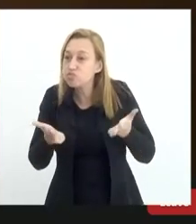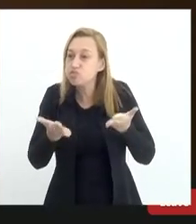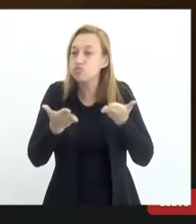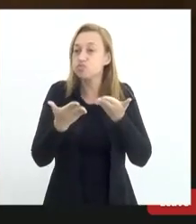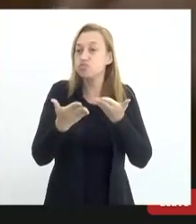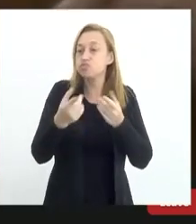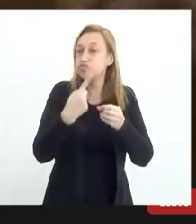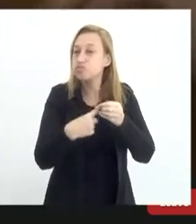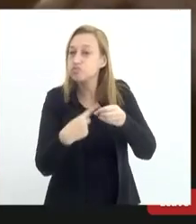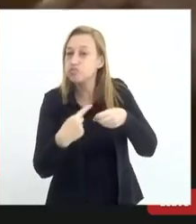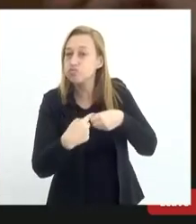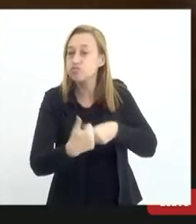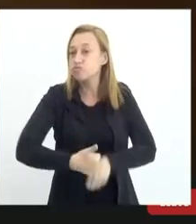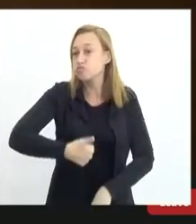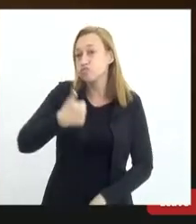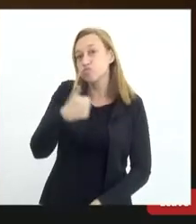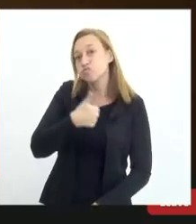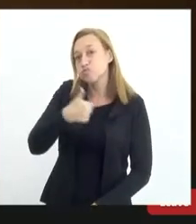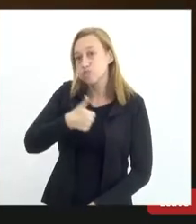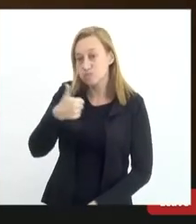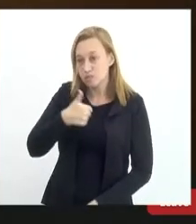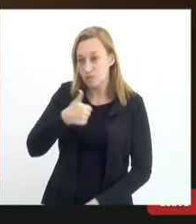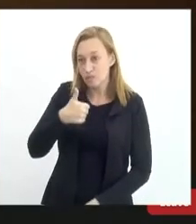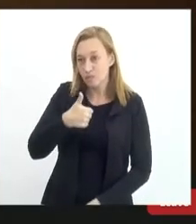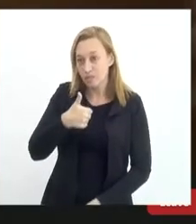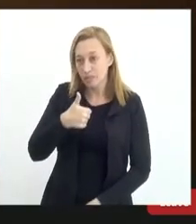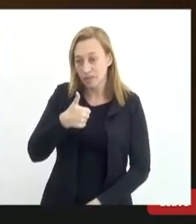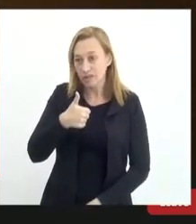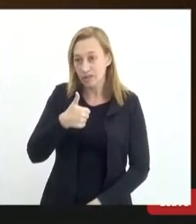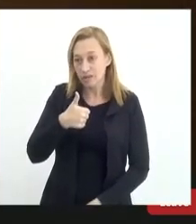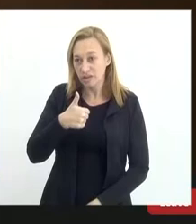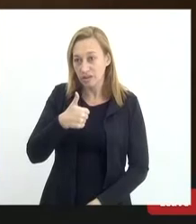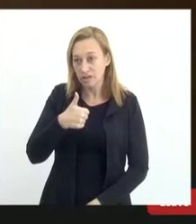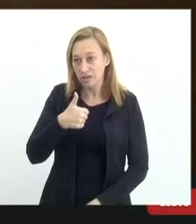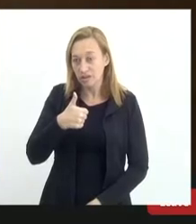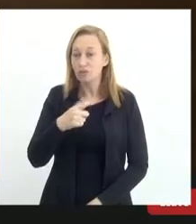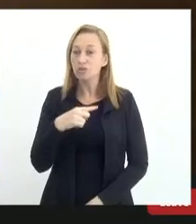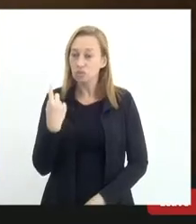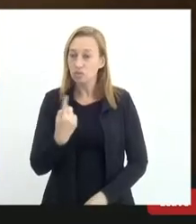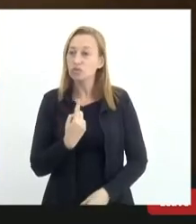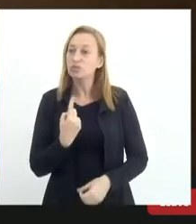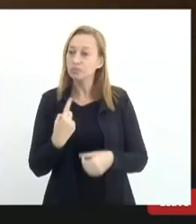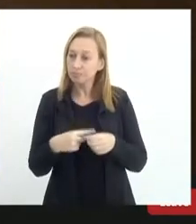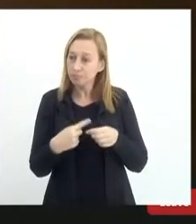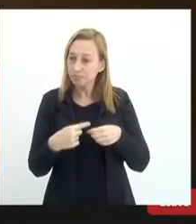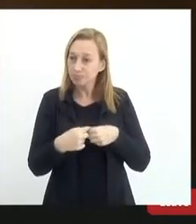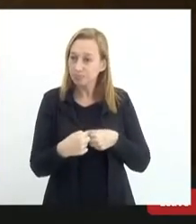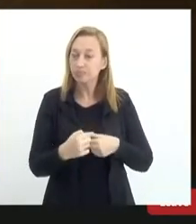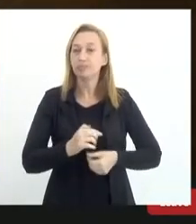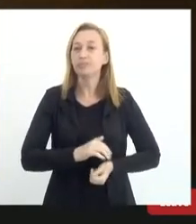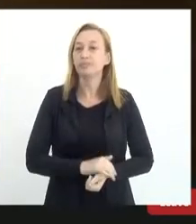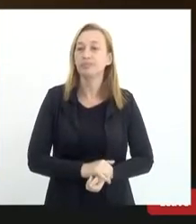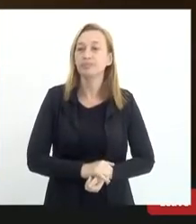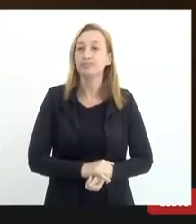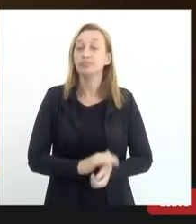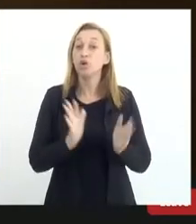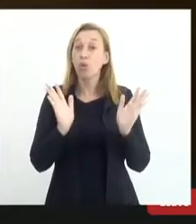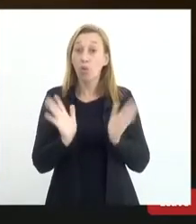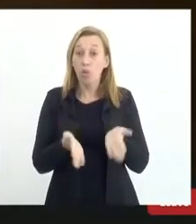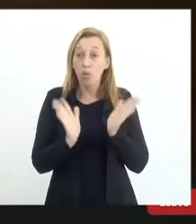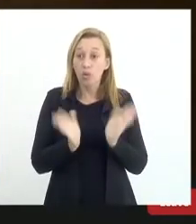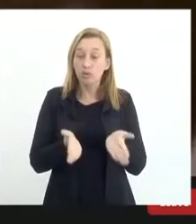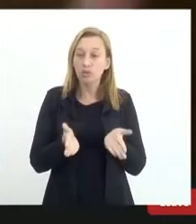primeiro, municípios límites de nosso município. Hoje